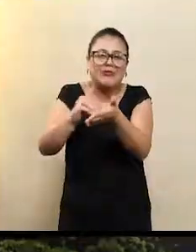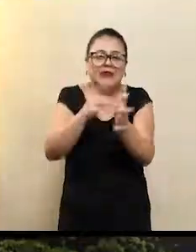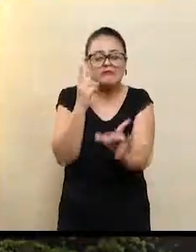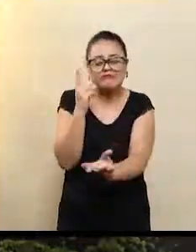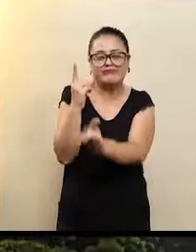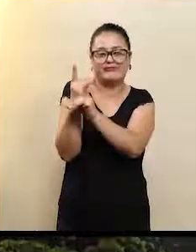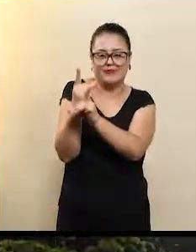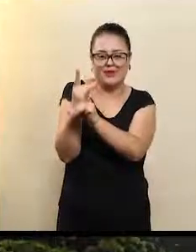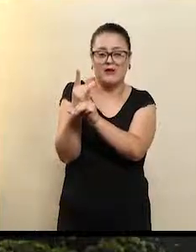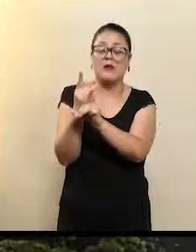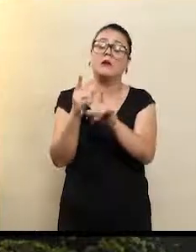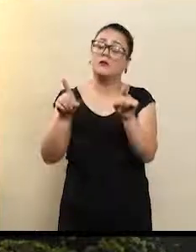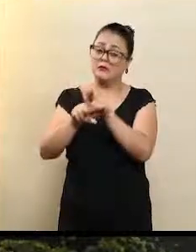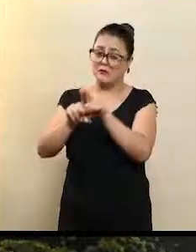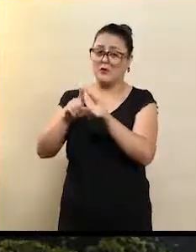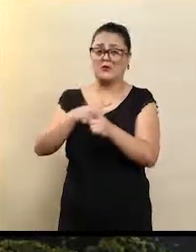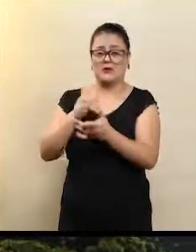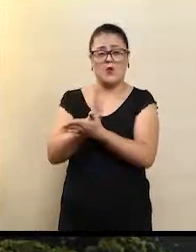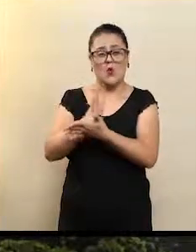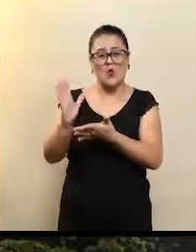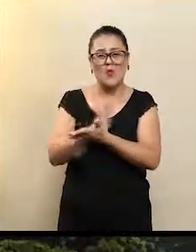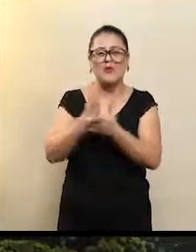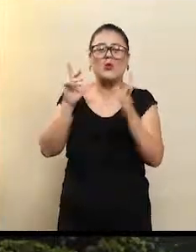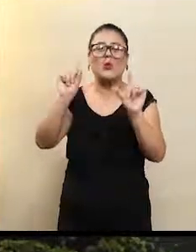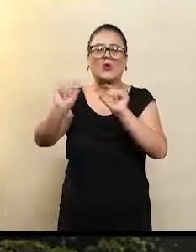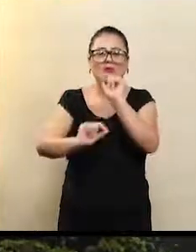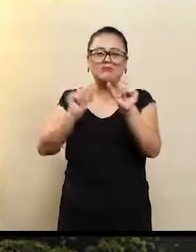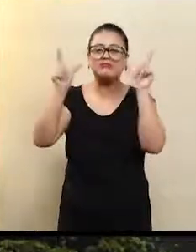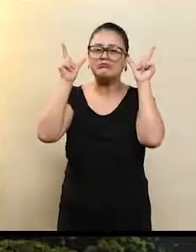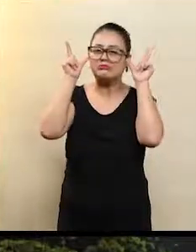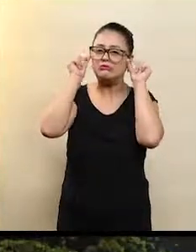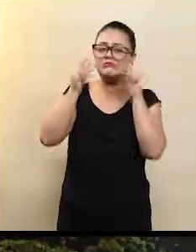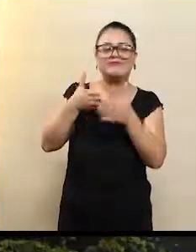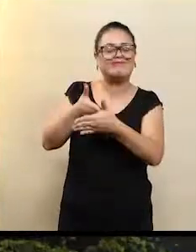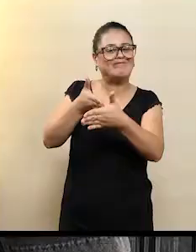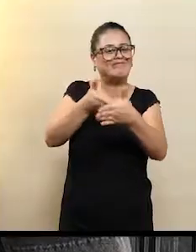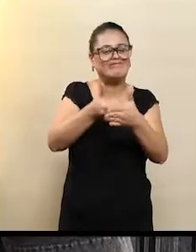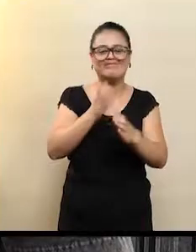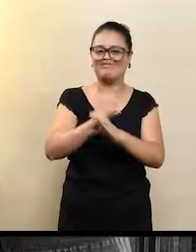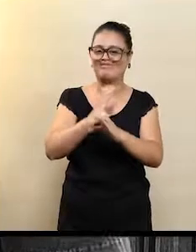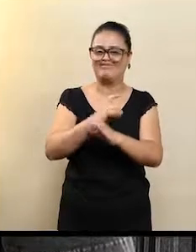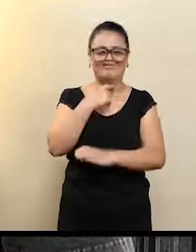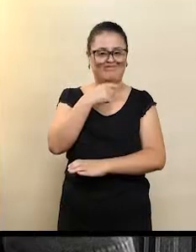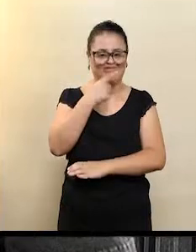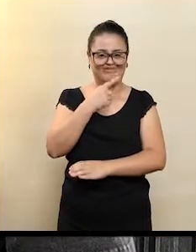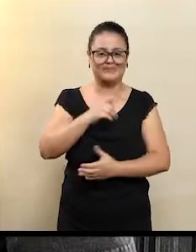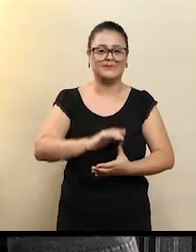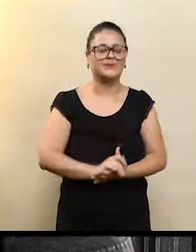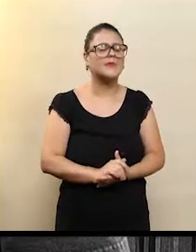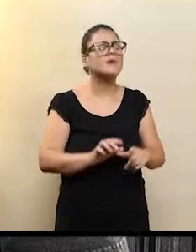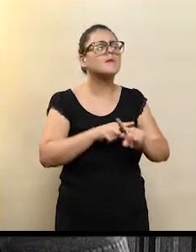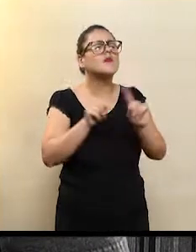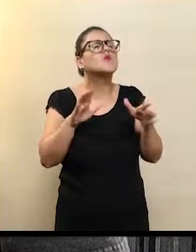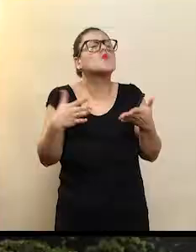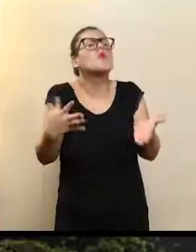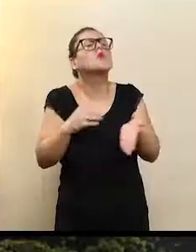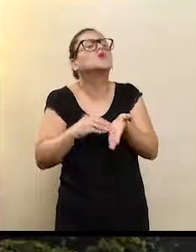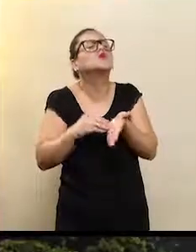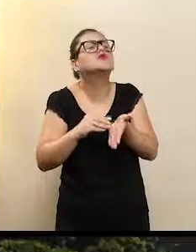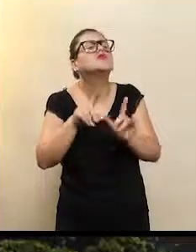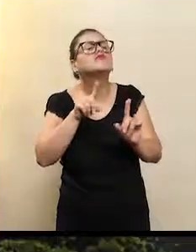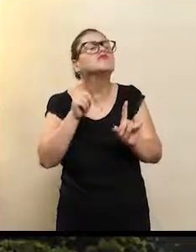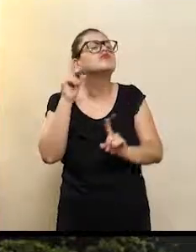aquela perda, realmente, que vai causar um grande transtorno na sua comunicação. E quais são as principais causas da surdez? Na